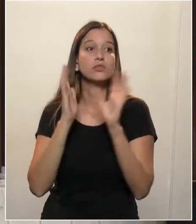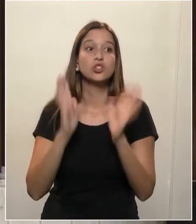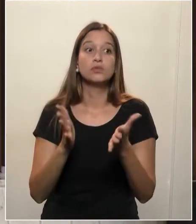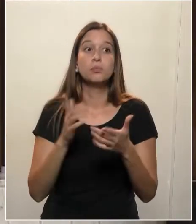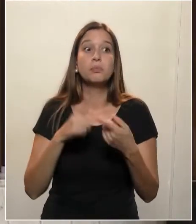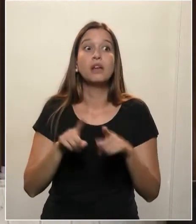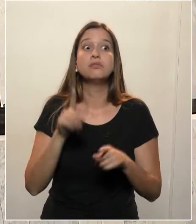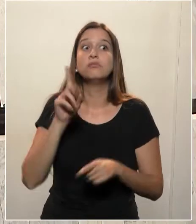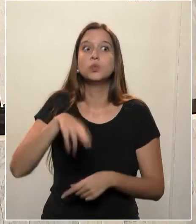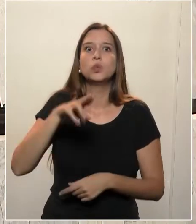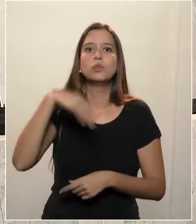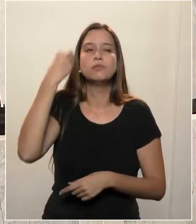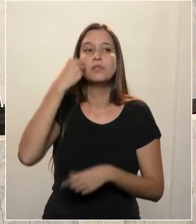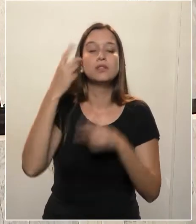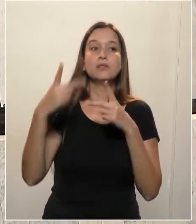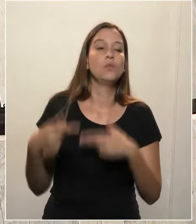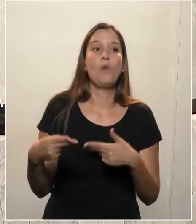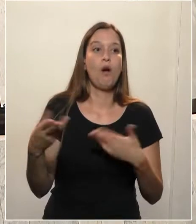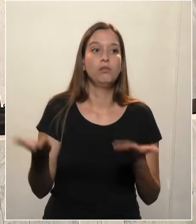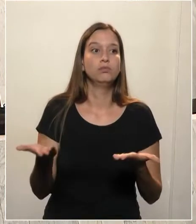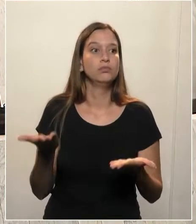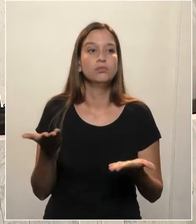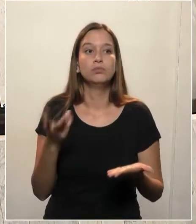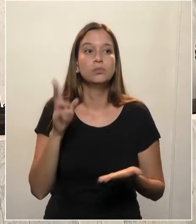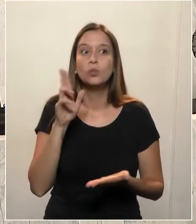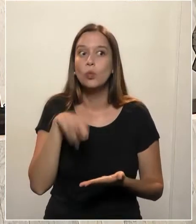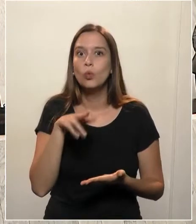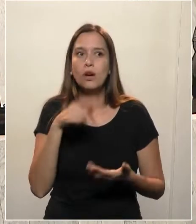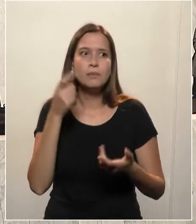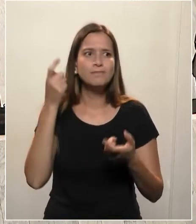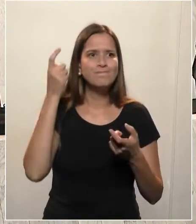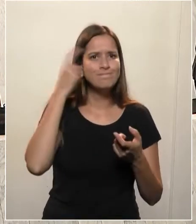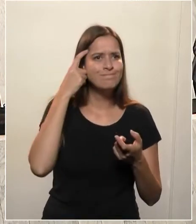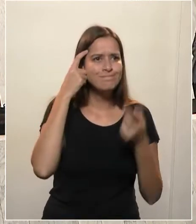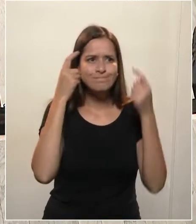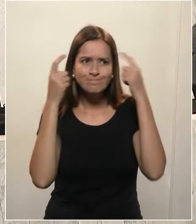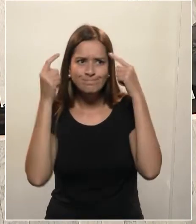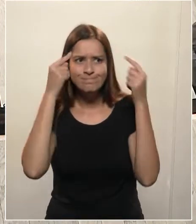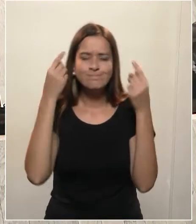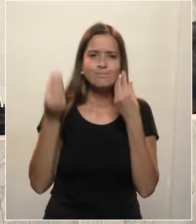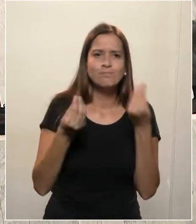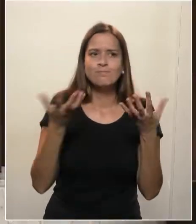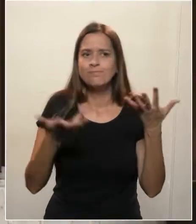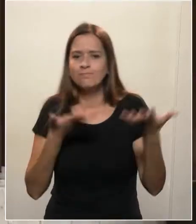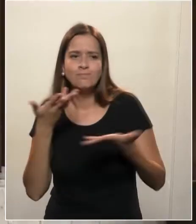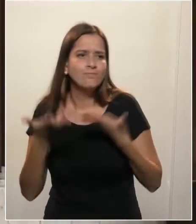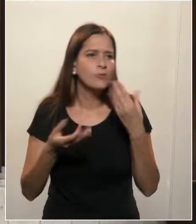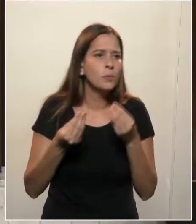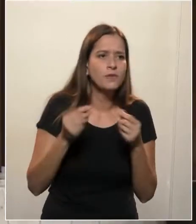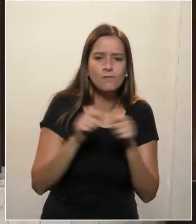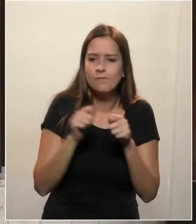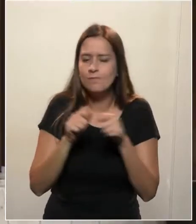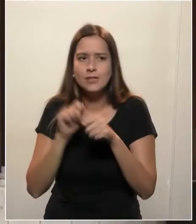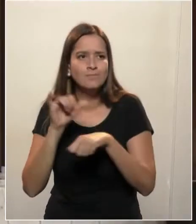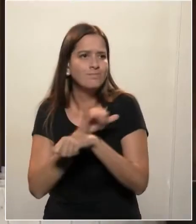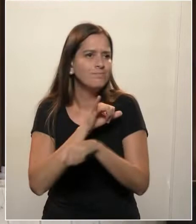dessa. Bateram cabeça. Bateram cabeça. Não sabiam o que fazer.